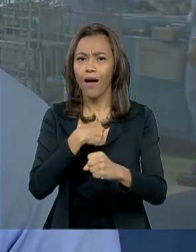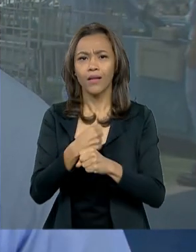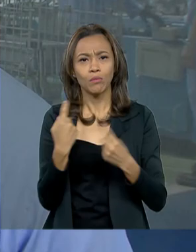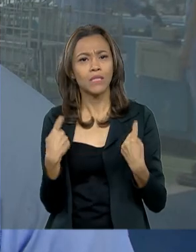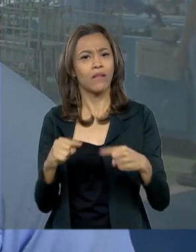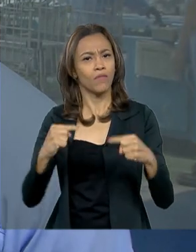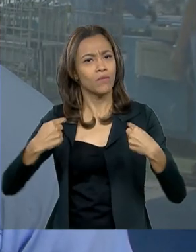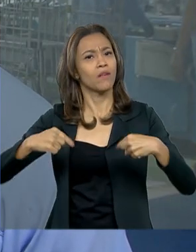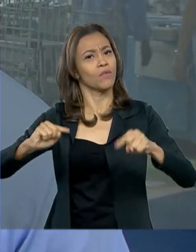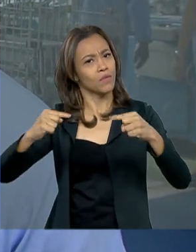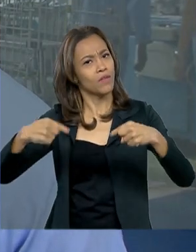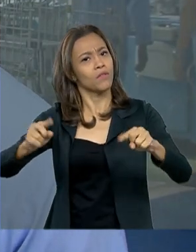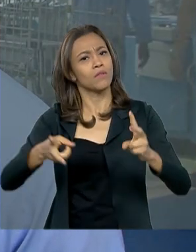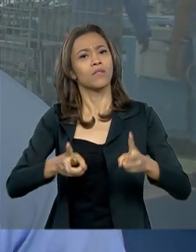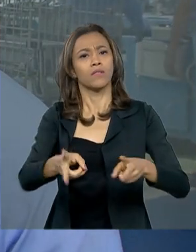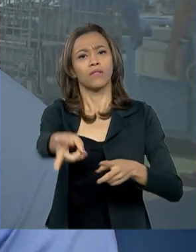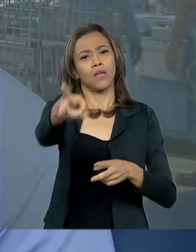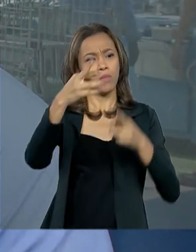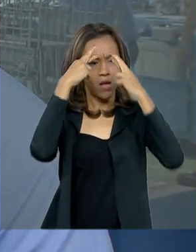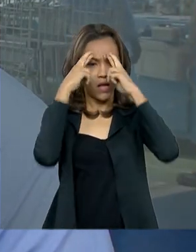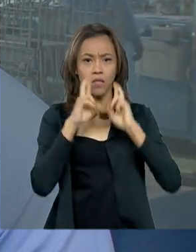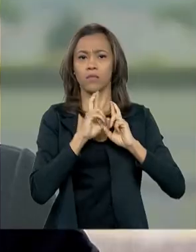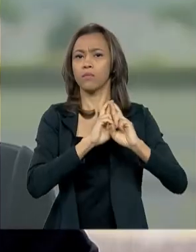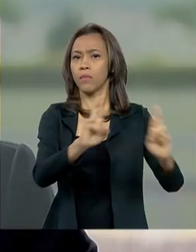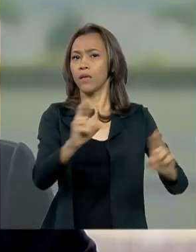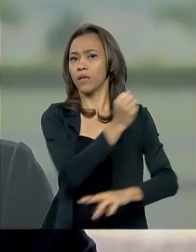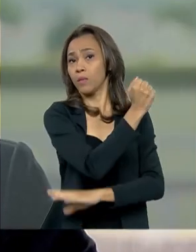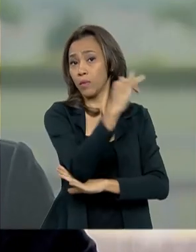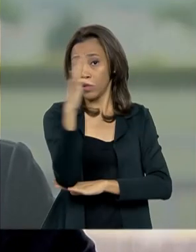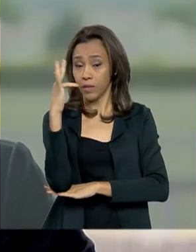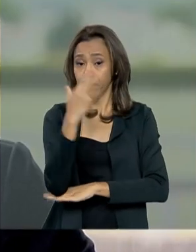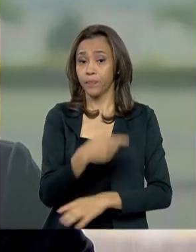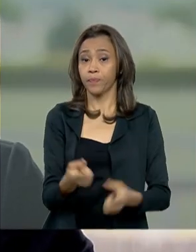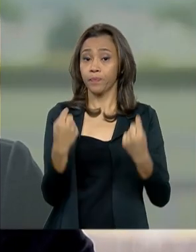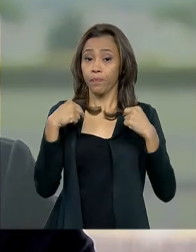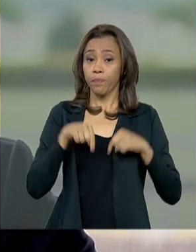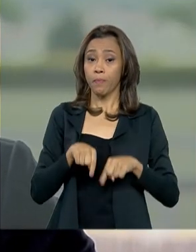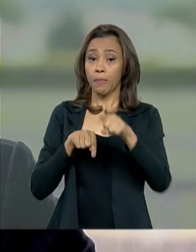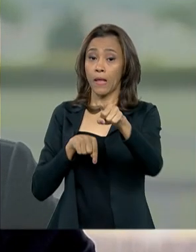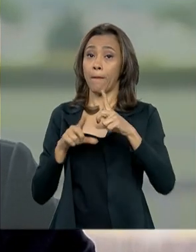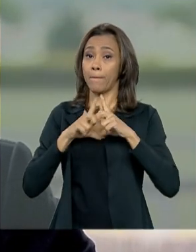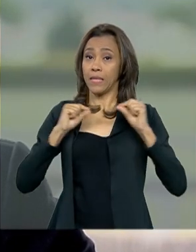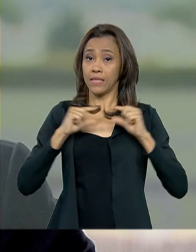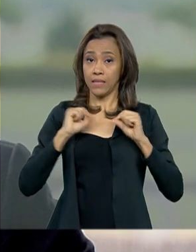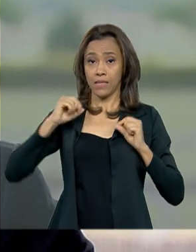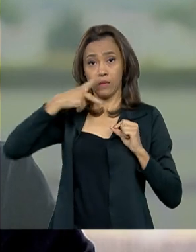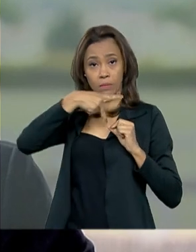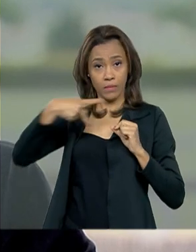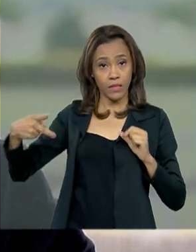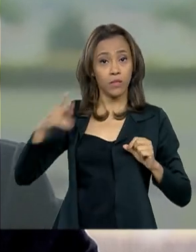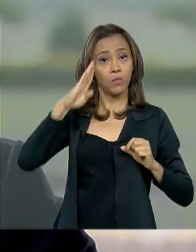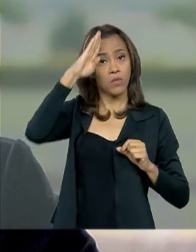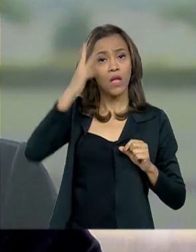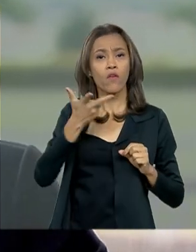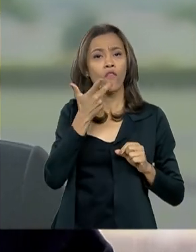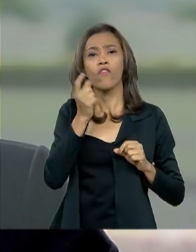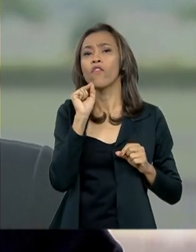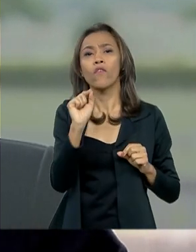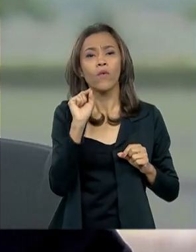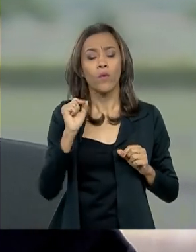vencemos, sempre mantendo o respeito pelo meio ambiente. Em Brasília, o presidente Jair Bolsonaro destacou o